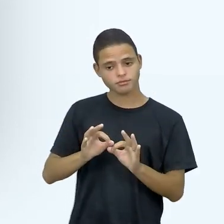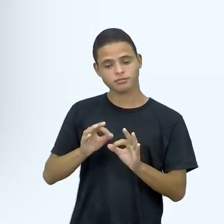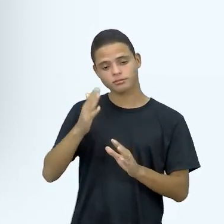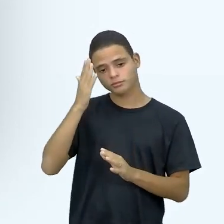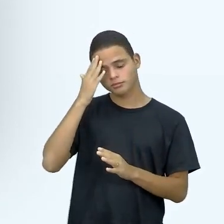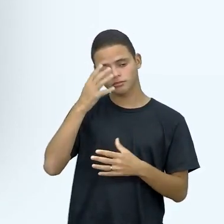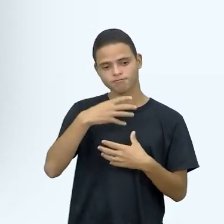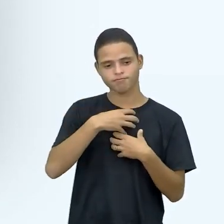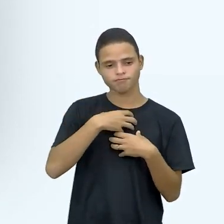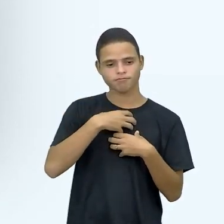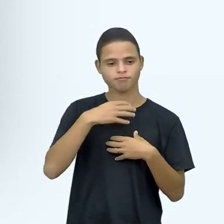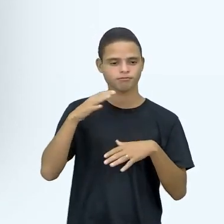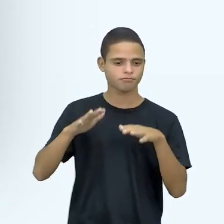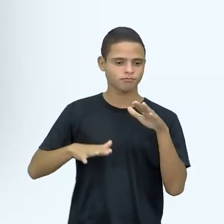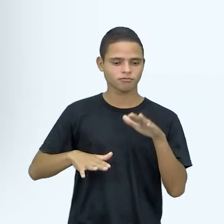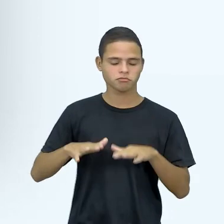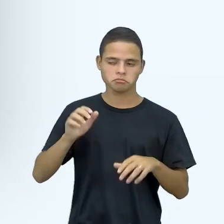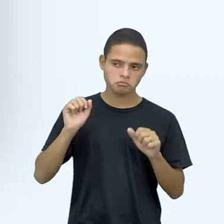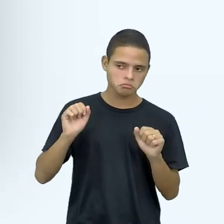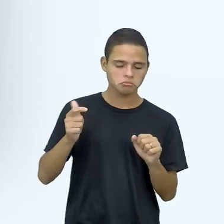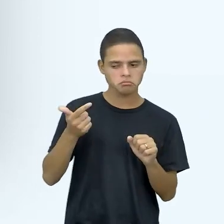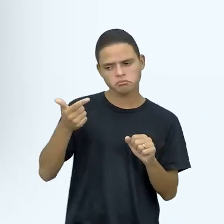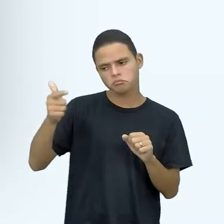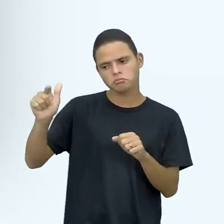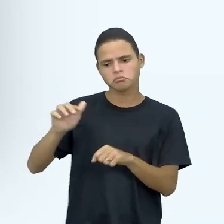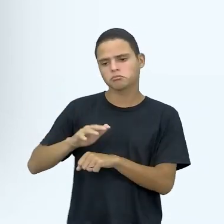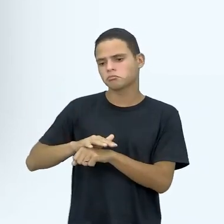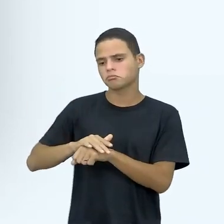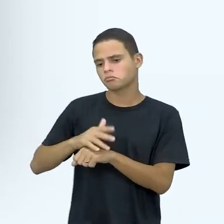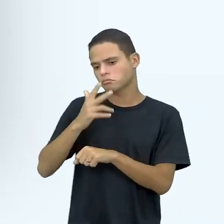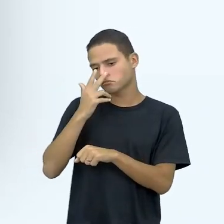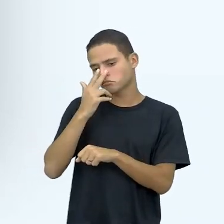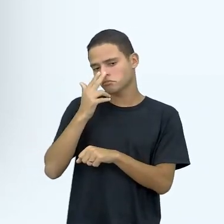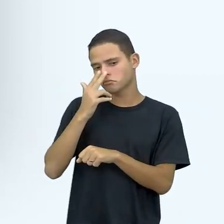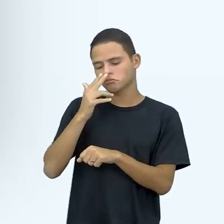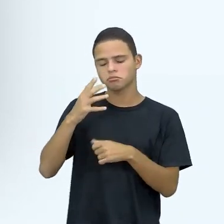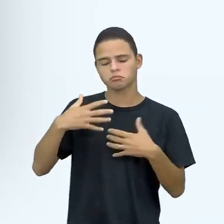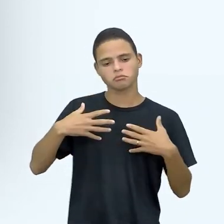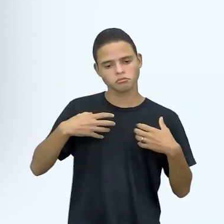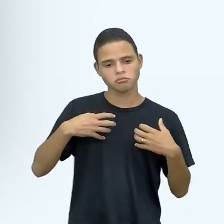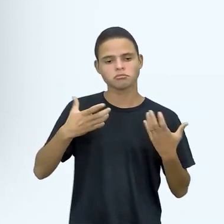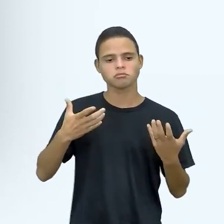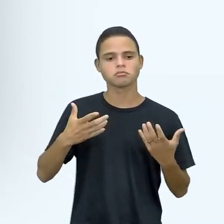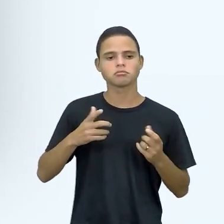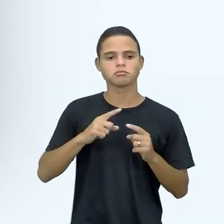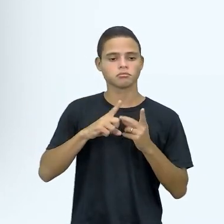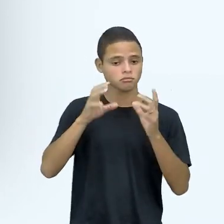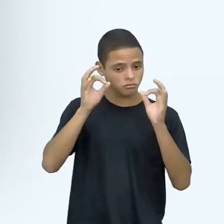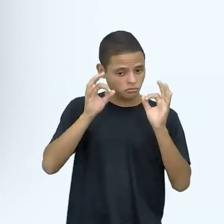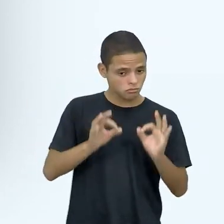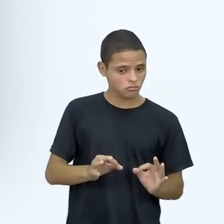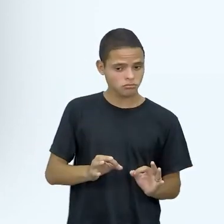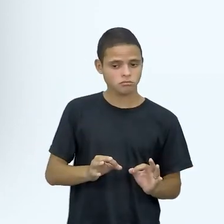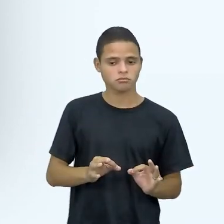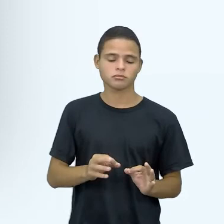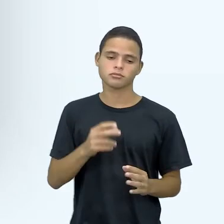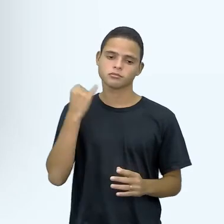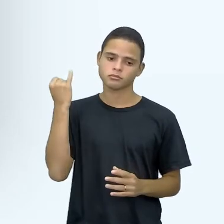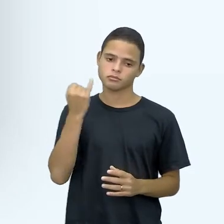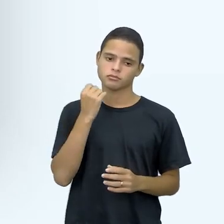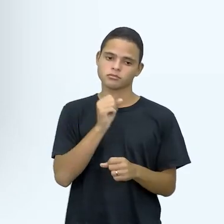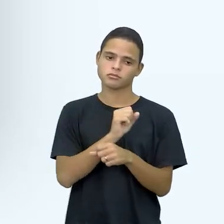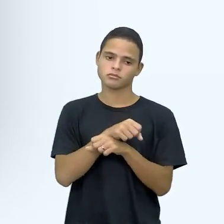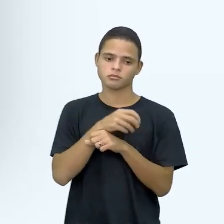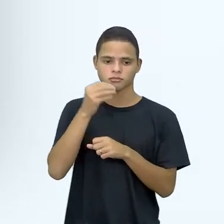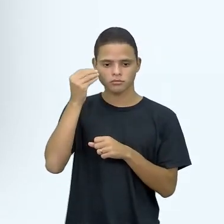sintomas podem involucrar outro tipo de doença, né, que podem ser similares aos sintomas da anemia, mas para ter certeza, sempre é importante fazer